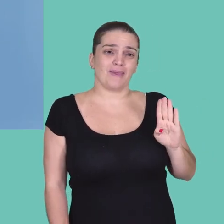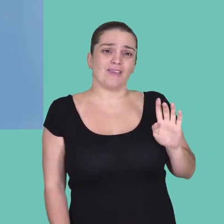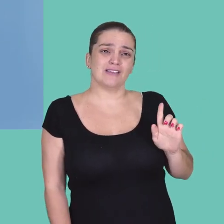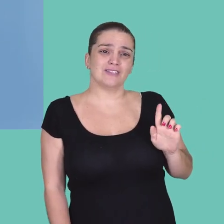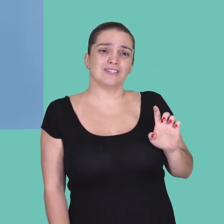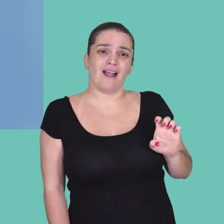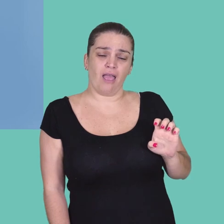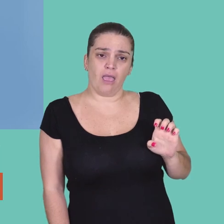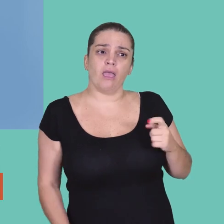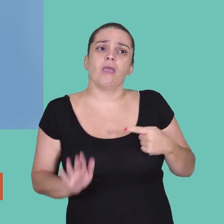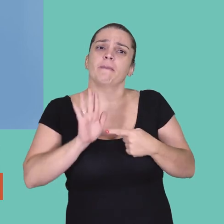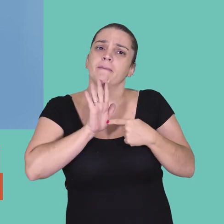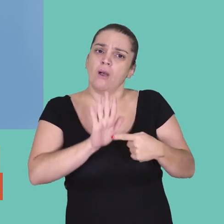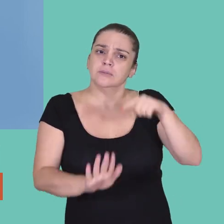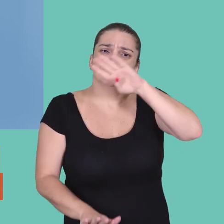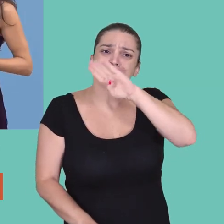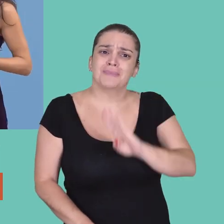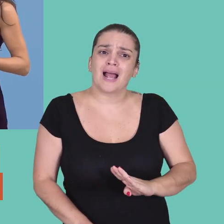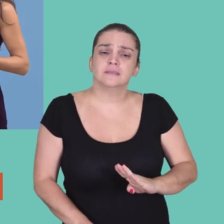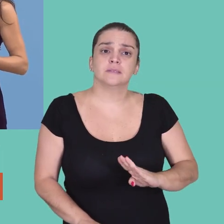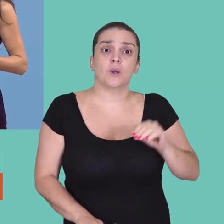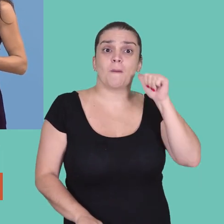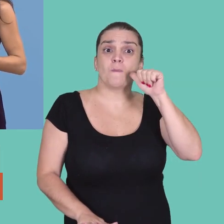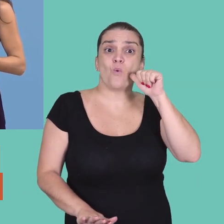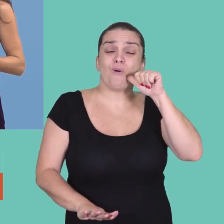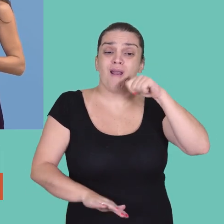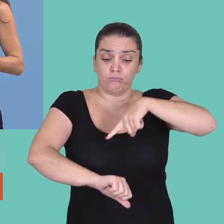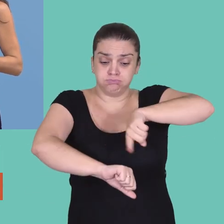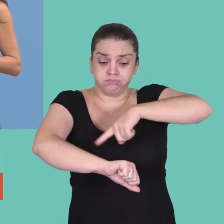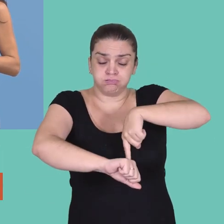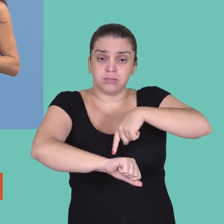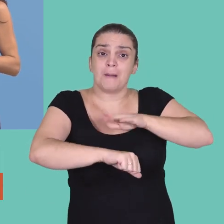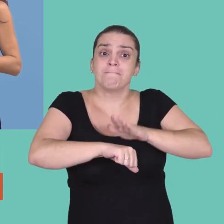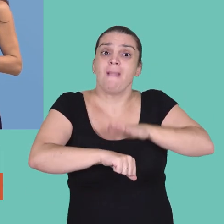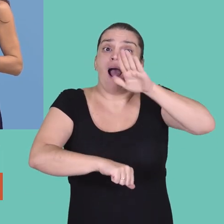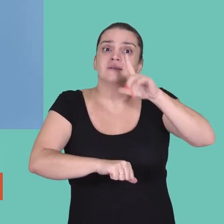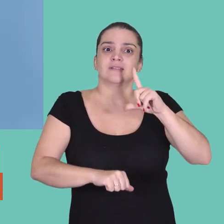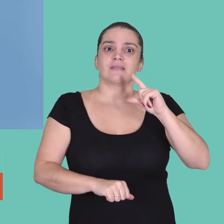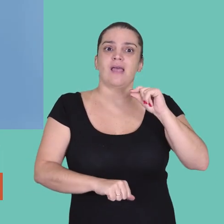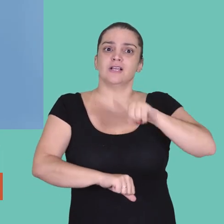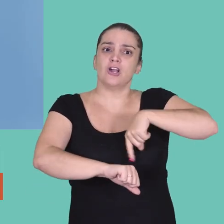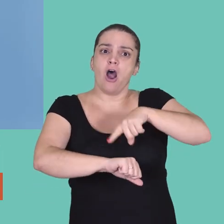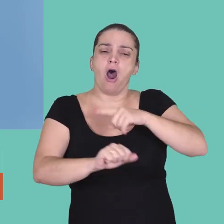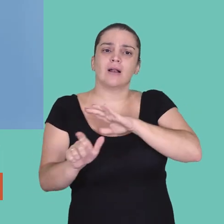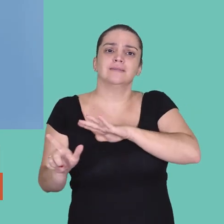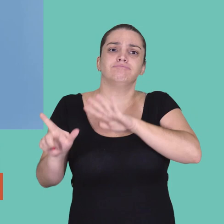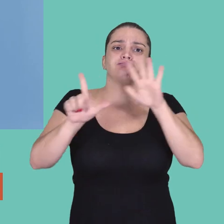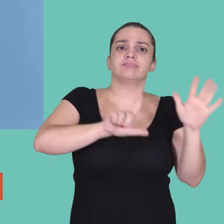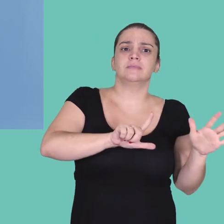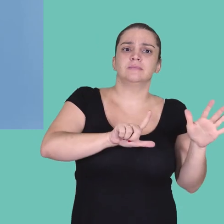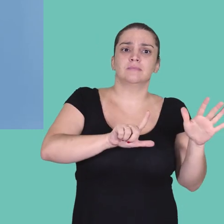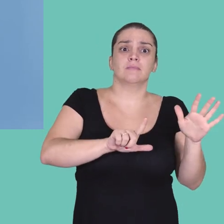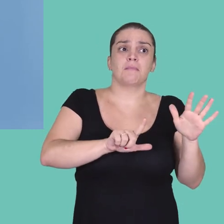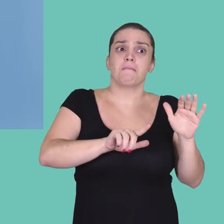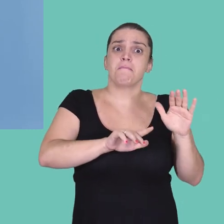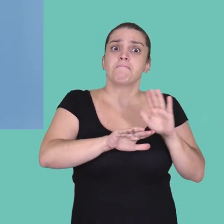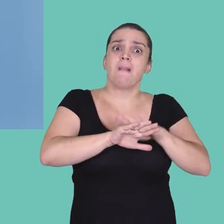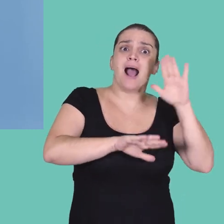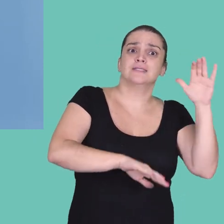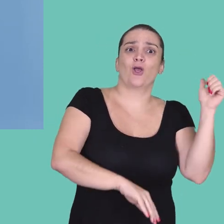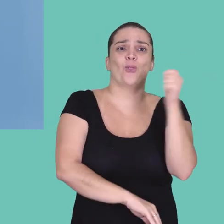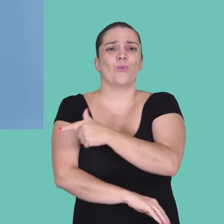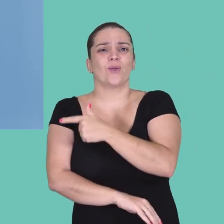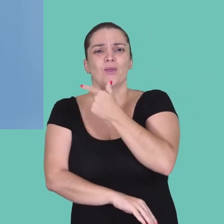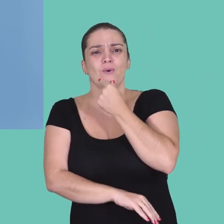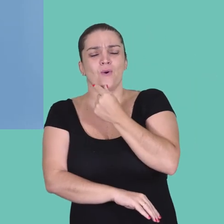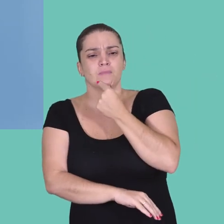hoje, no Brasil, as mulheres trabalham 10 horas a mais do que os homens no serviço doméstico. 10 horas